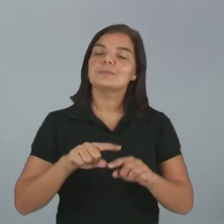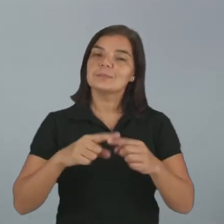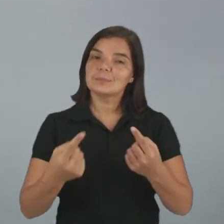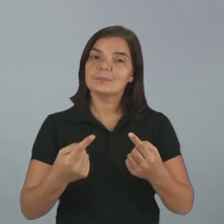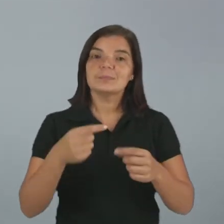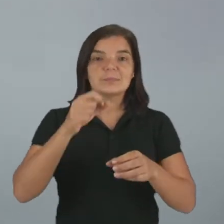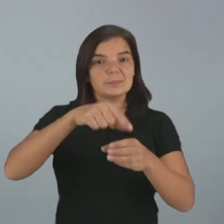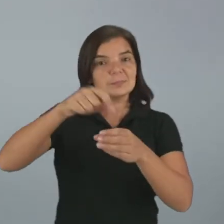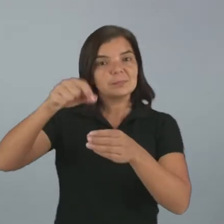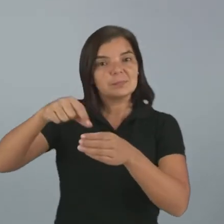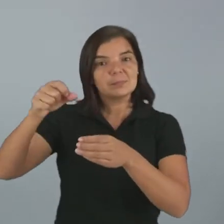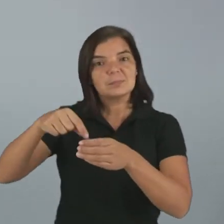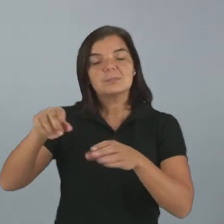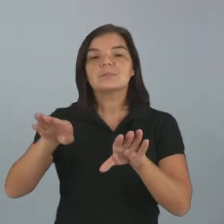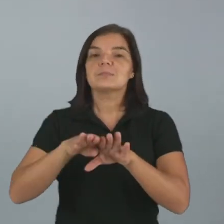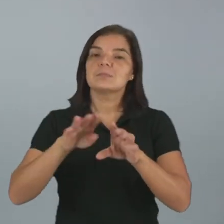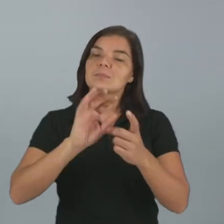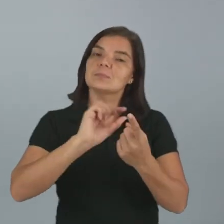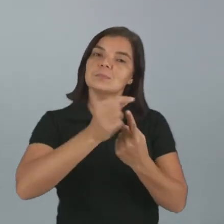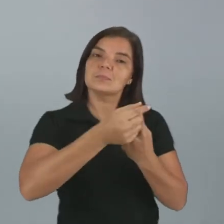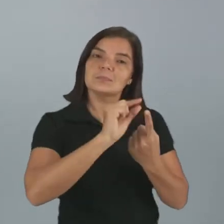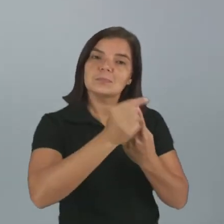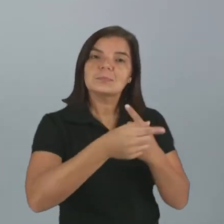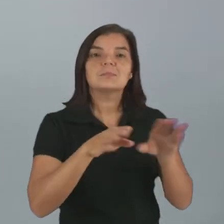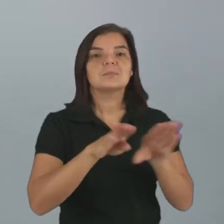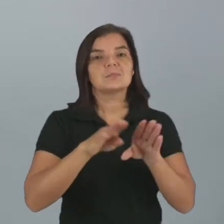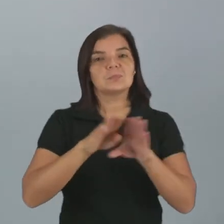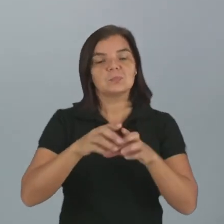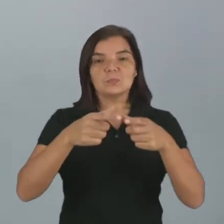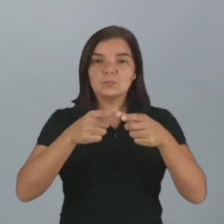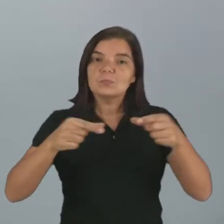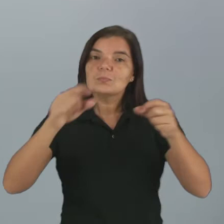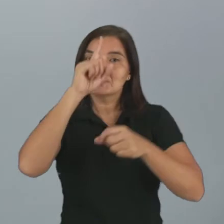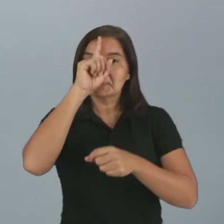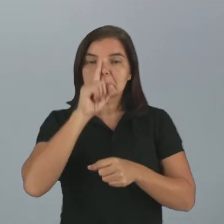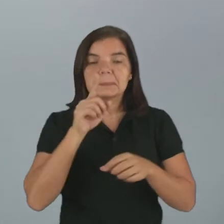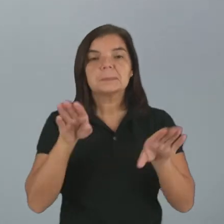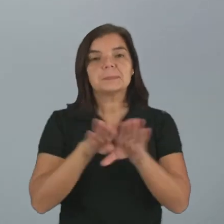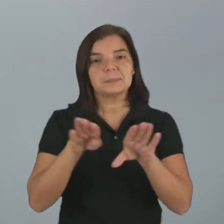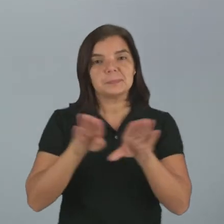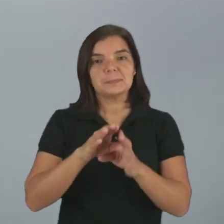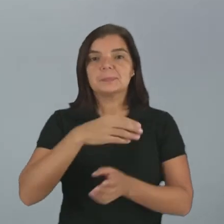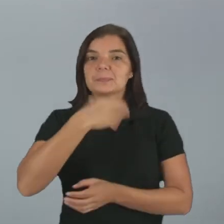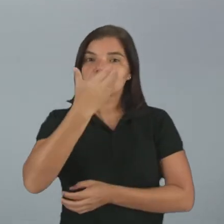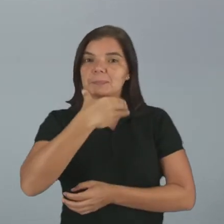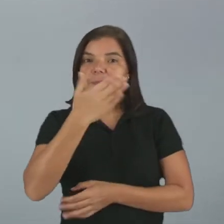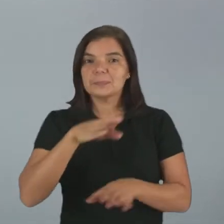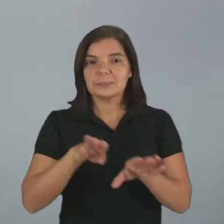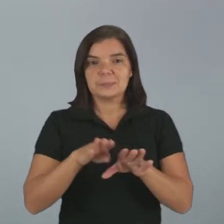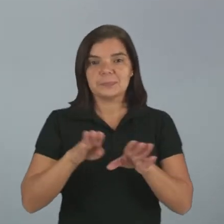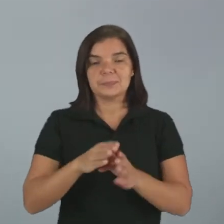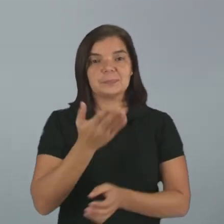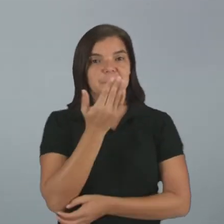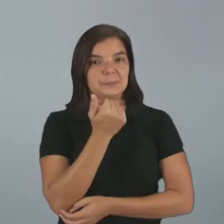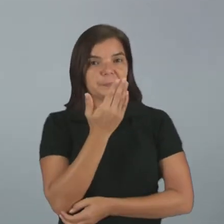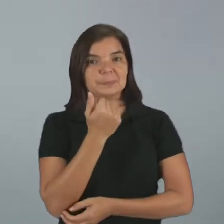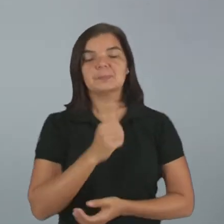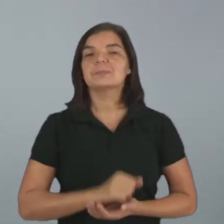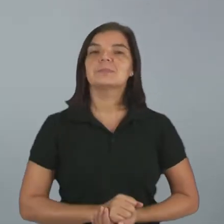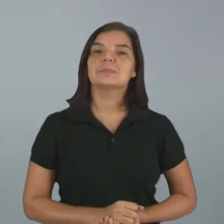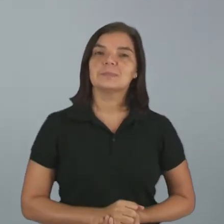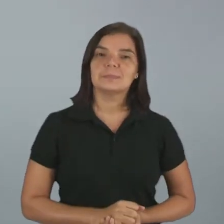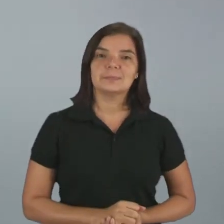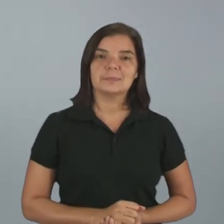plantam ali a bananeira, o mamão, de onde eles extraem essas frutas para se alimentar.